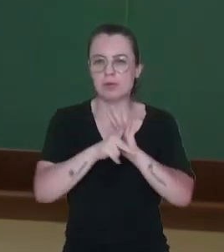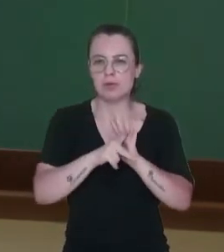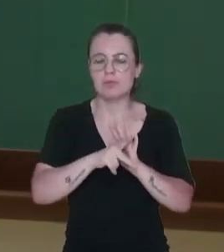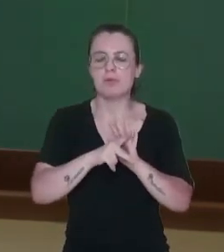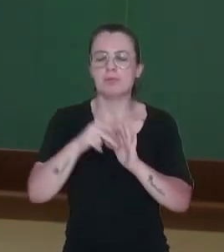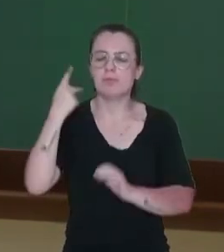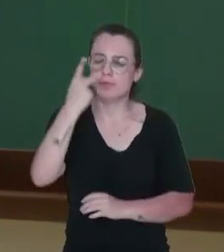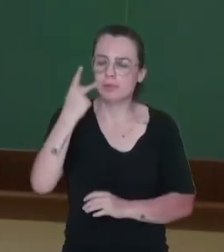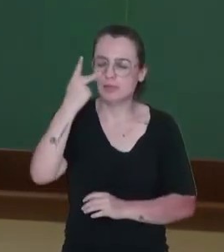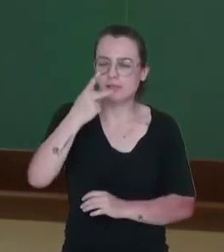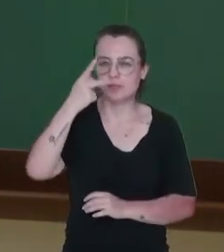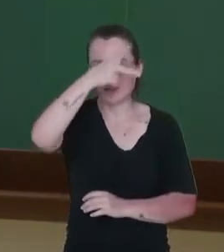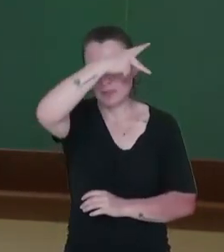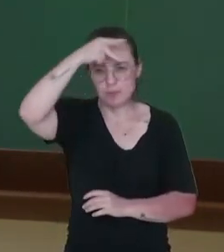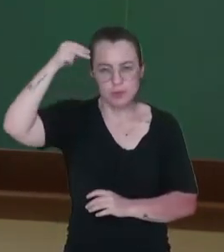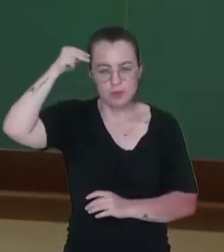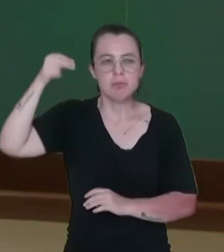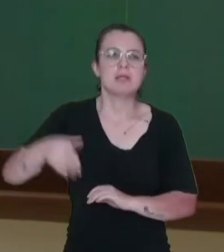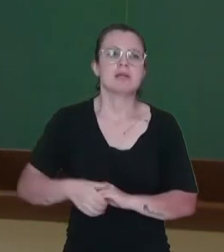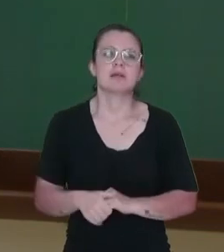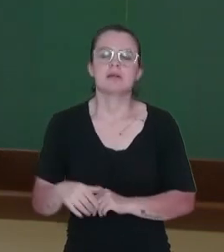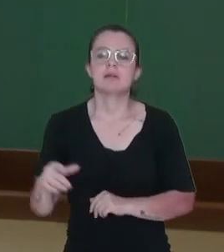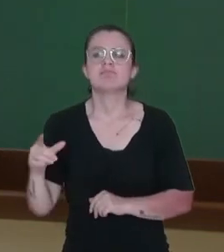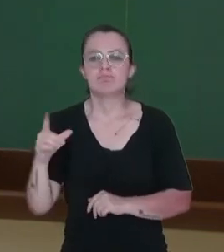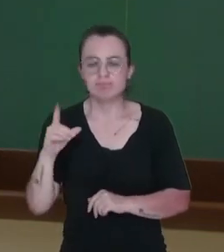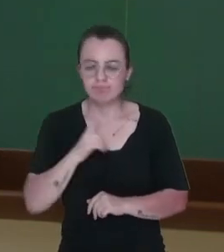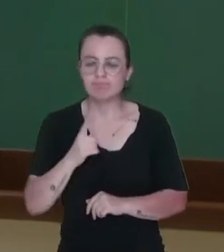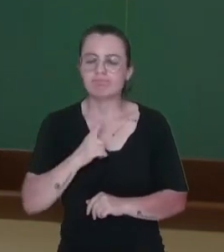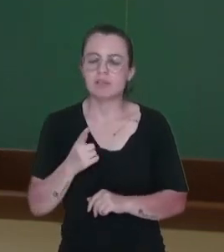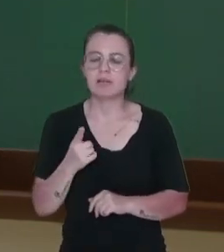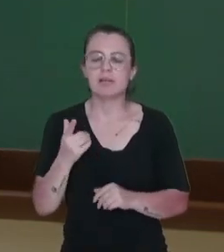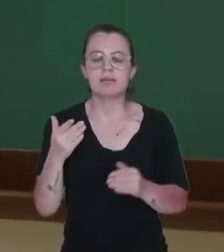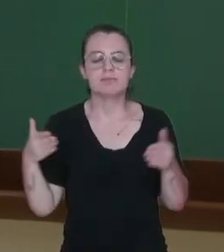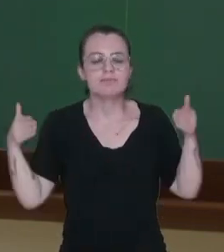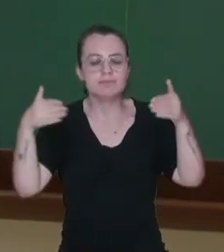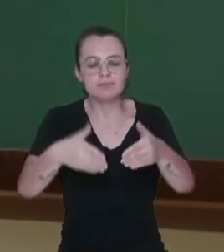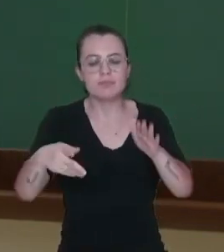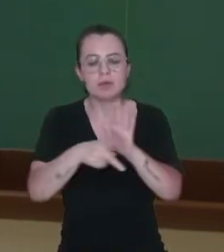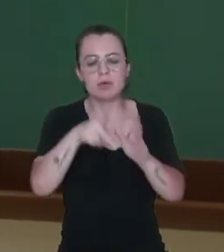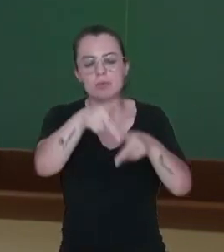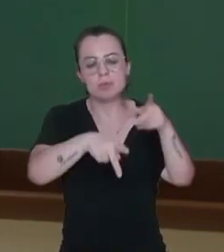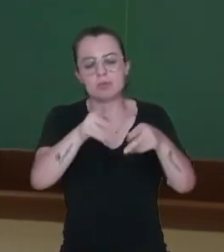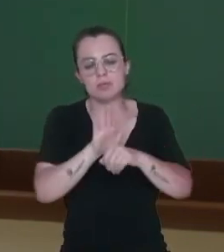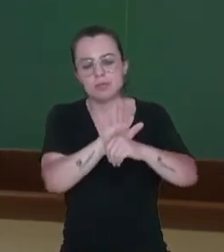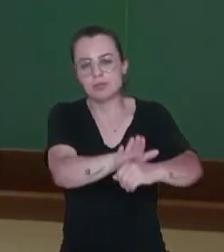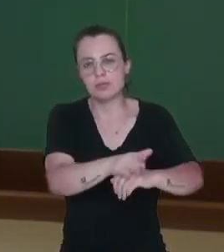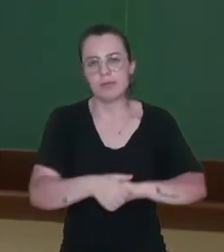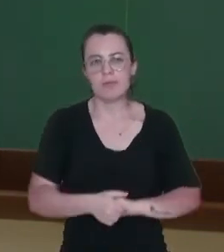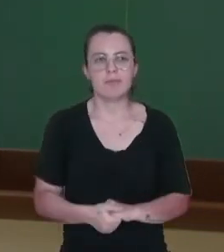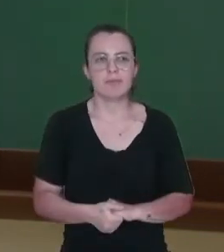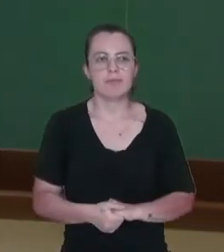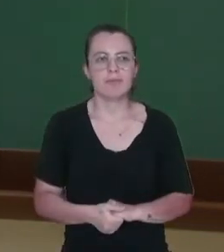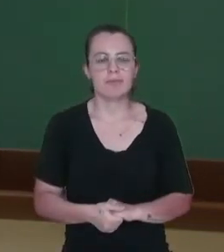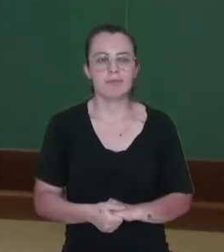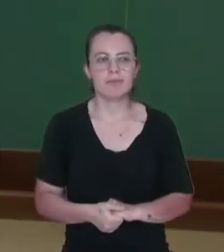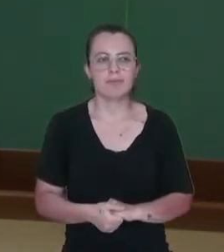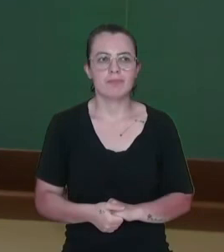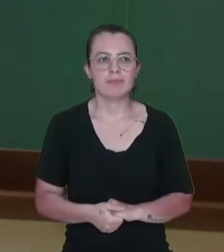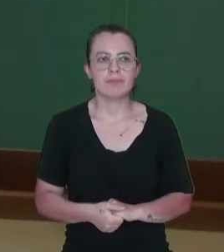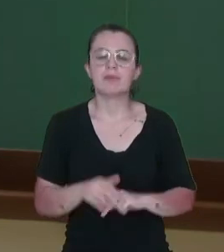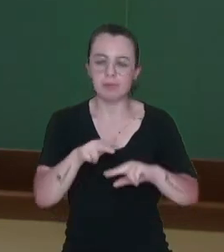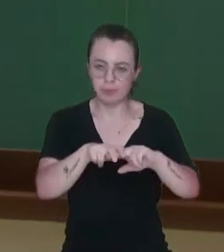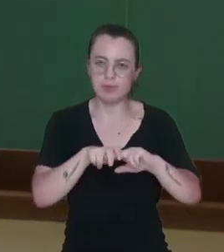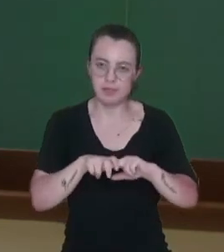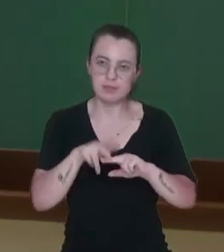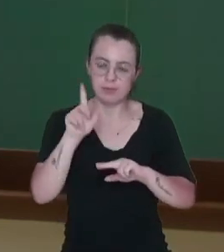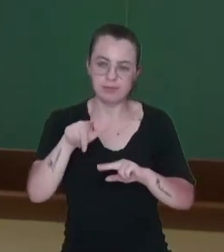projetos regionais ali devem ser voltados para atender a população que ocupa aquela área específica. Certo? Então, por isso